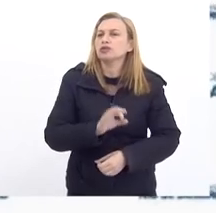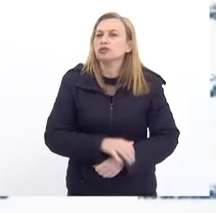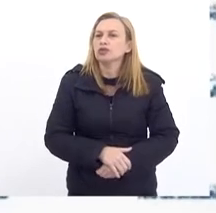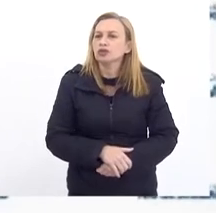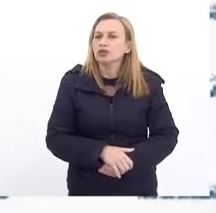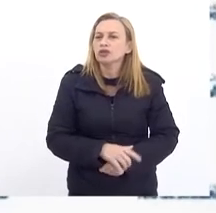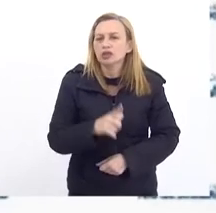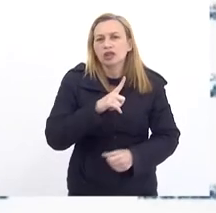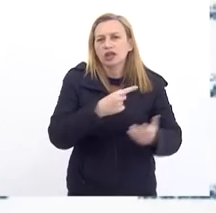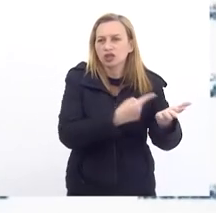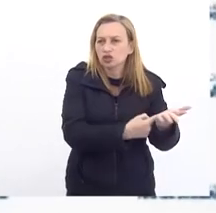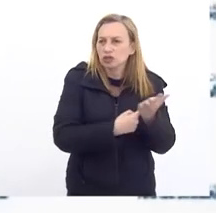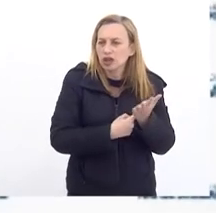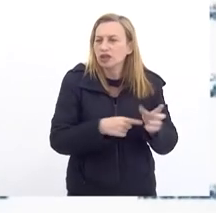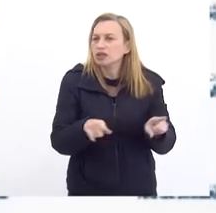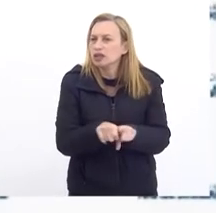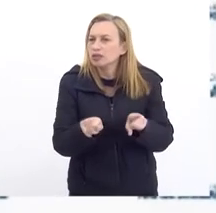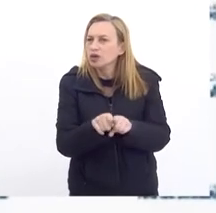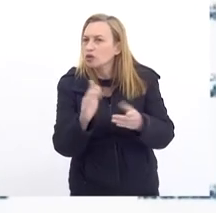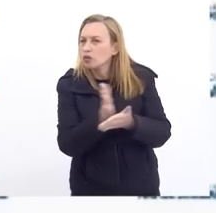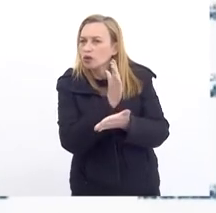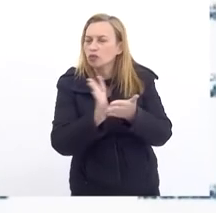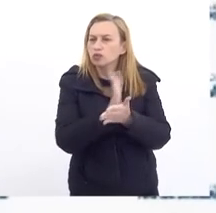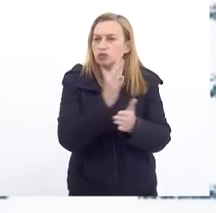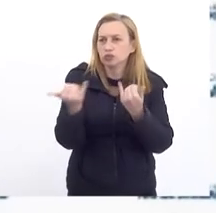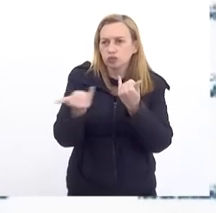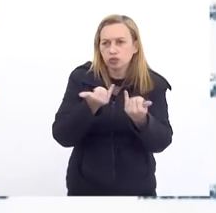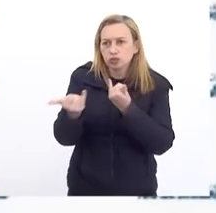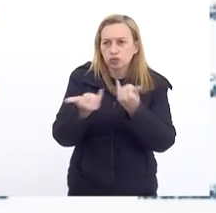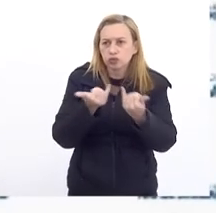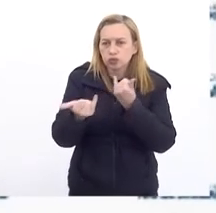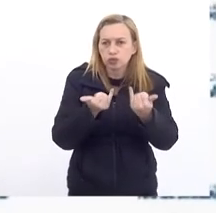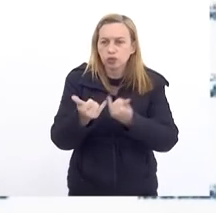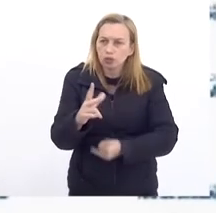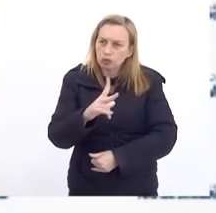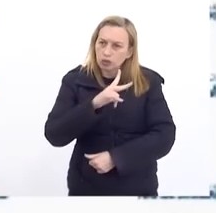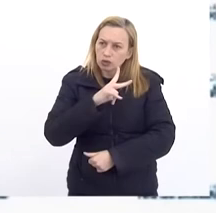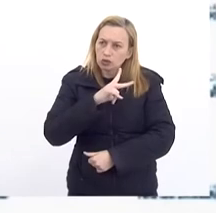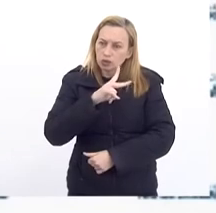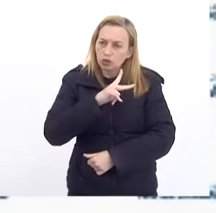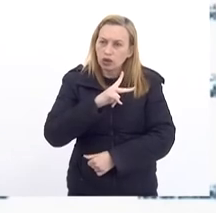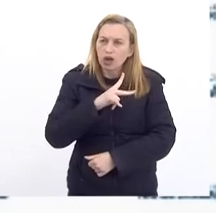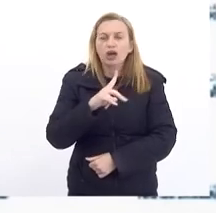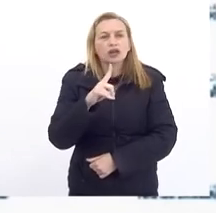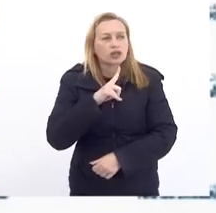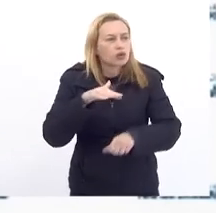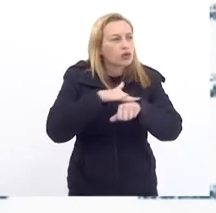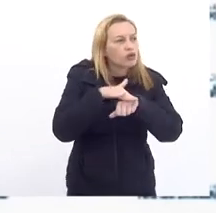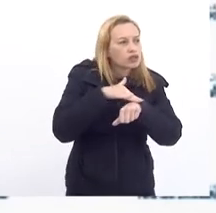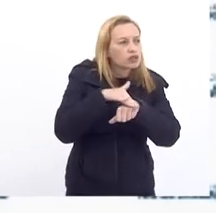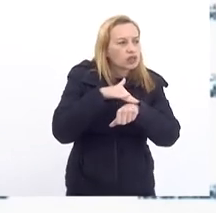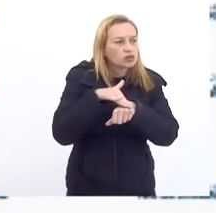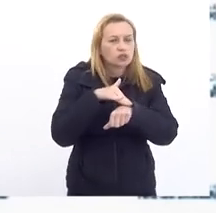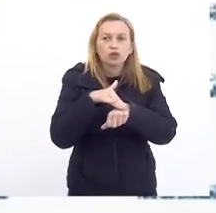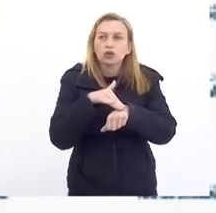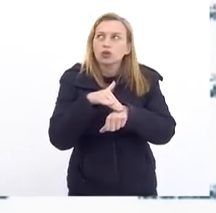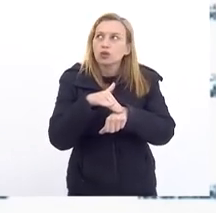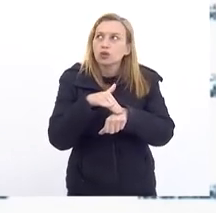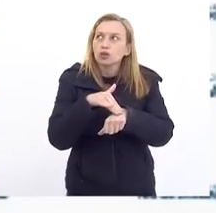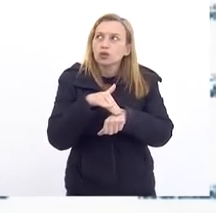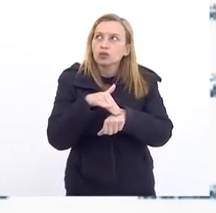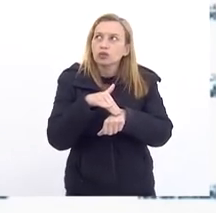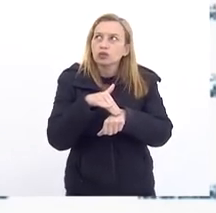Nos ajudado Também com Algumas Informações Eu particularmente Tenho conversado Com